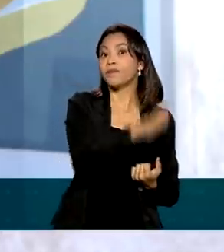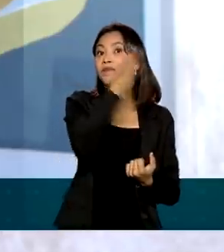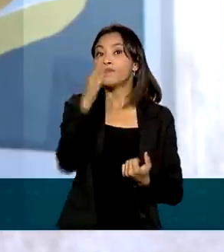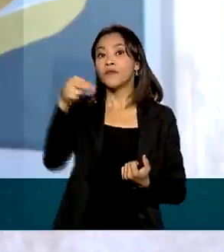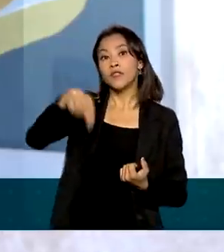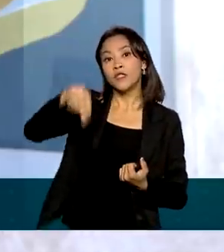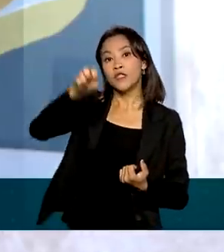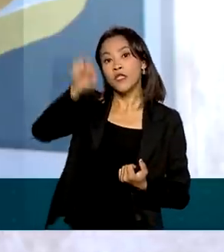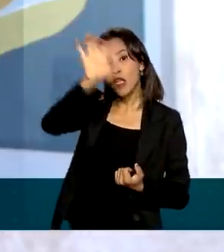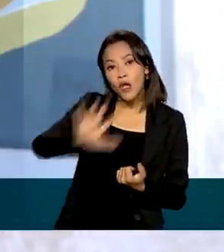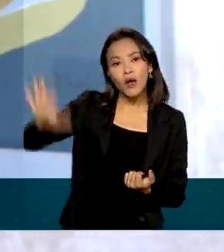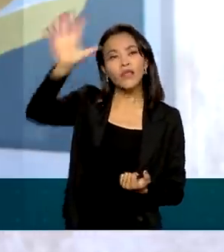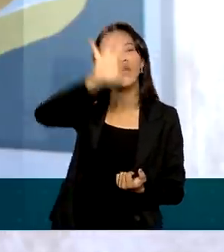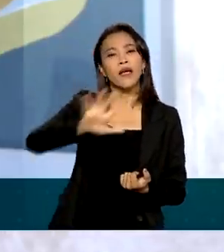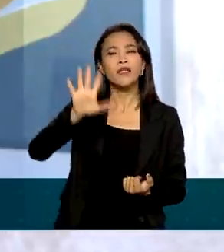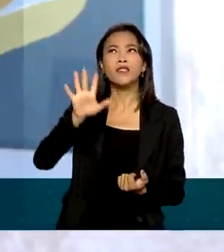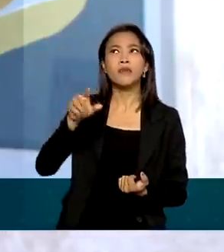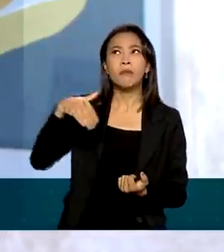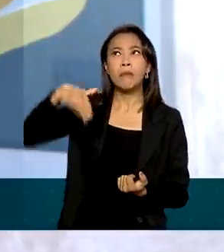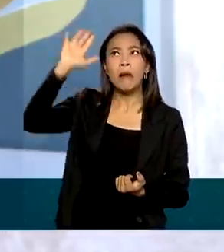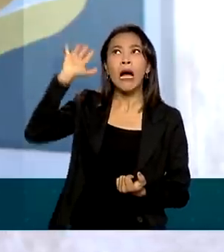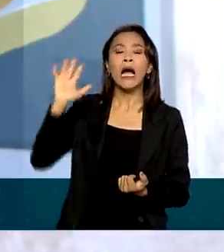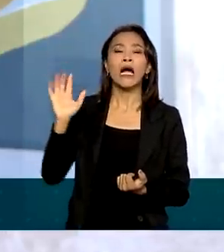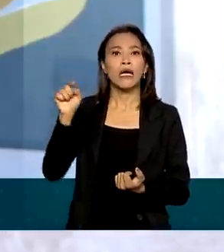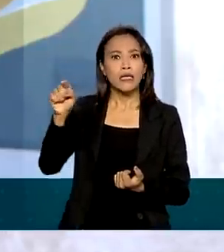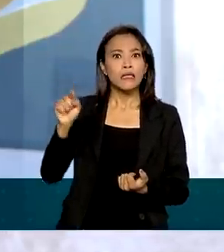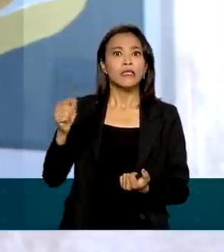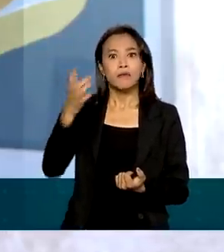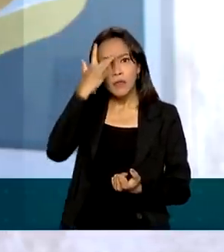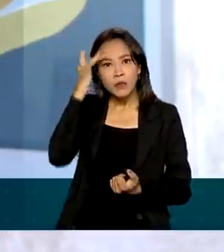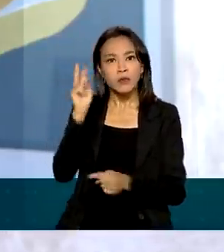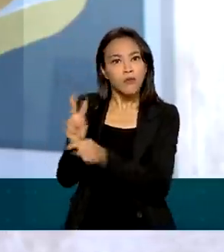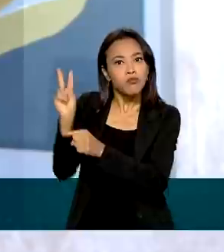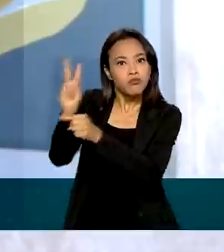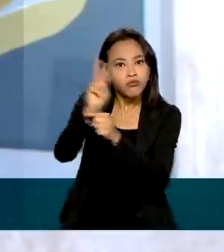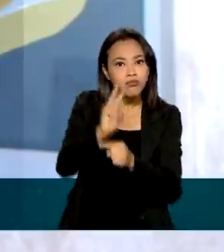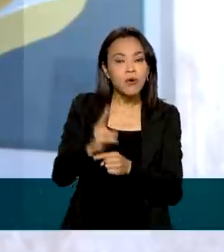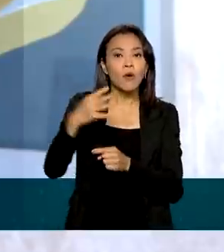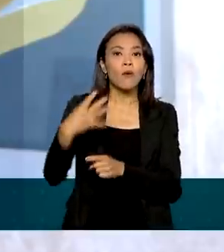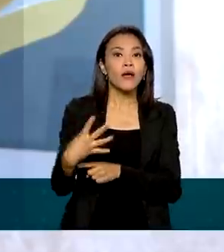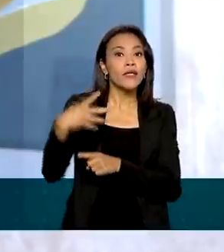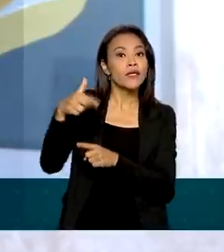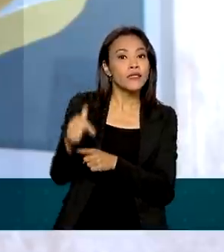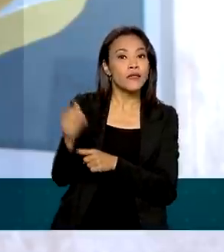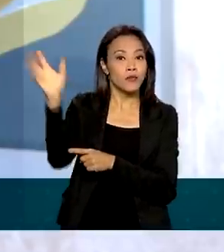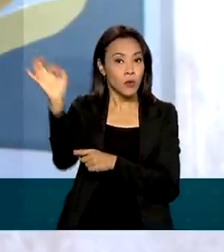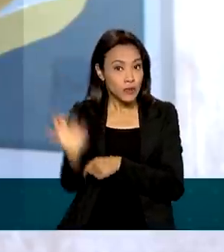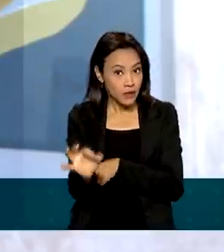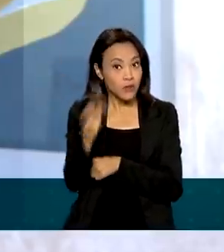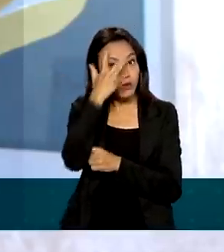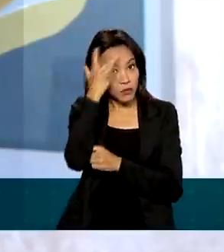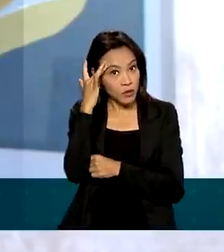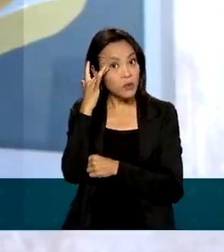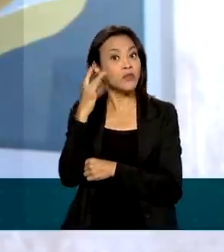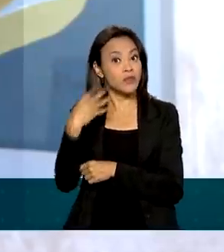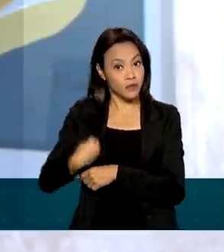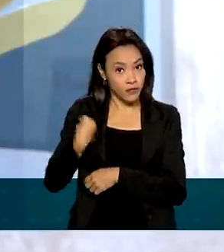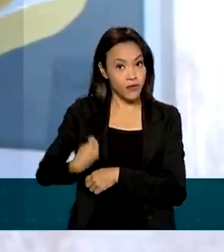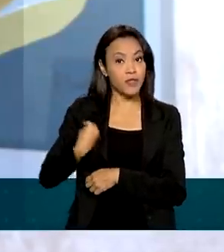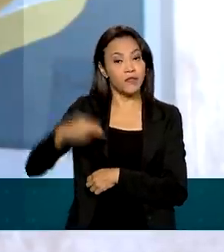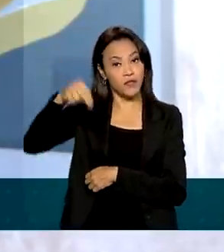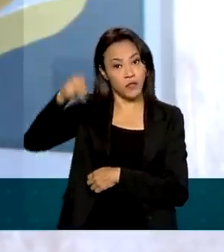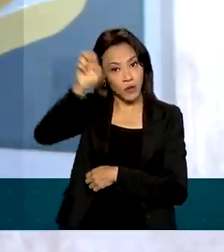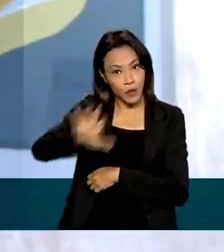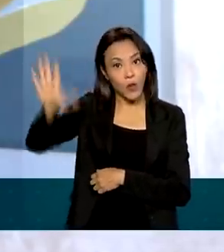ao nordeste, é a região com mais beneficiários assistidos. São 47% do total estão no nordeste. A Caixa